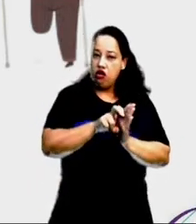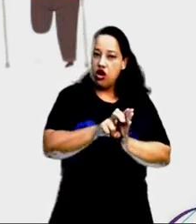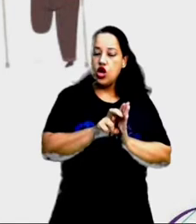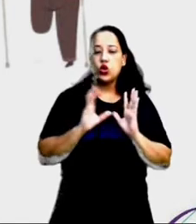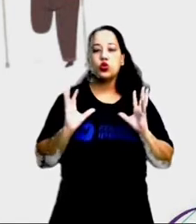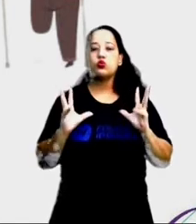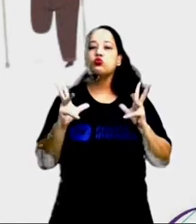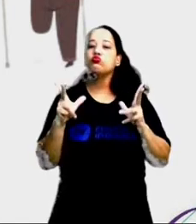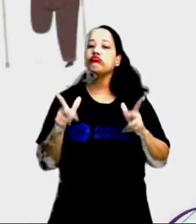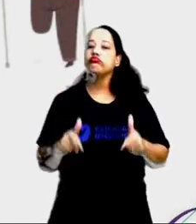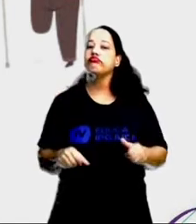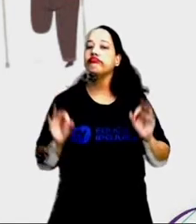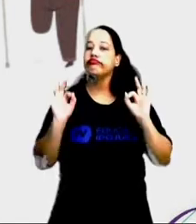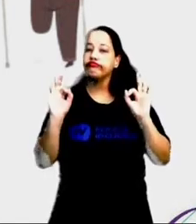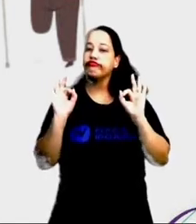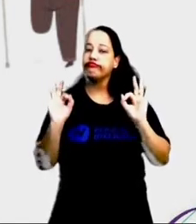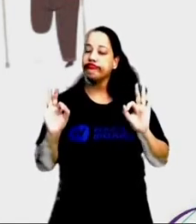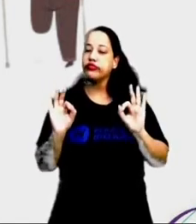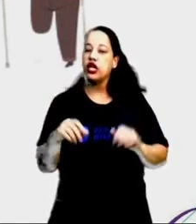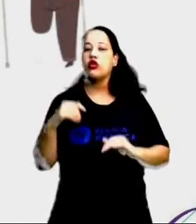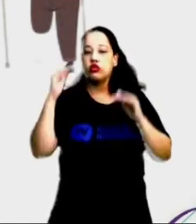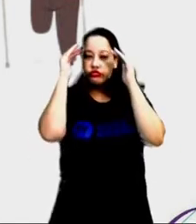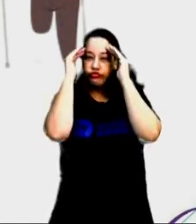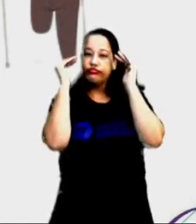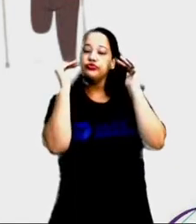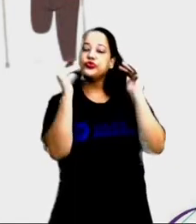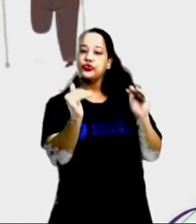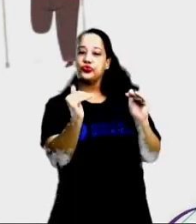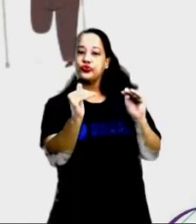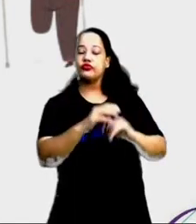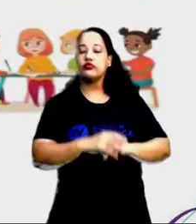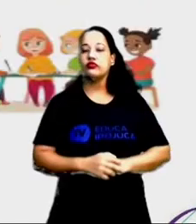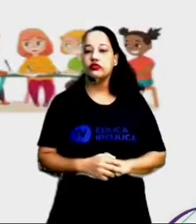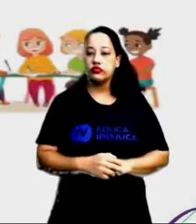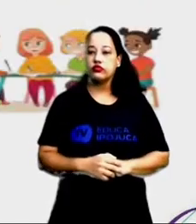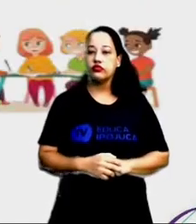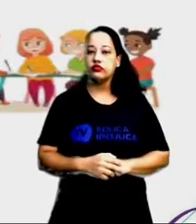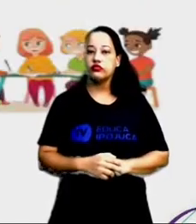especiais e devemos respeitá-las.